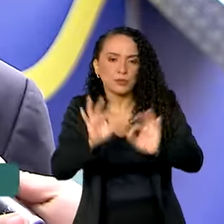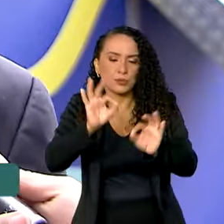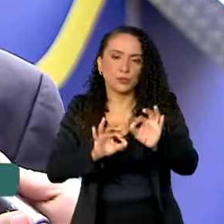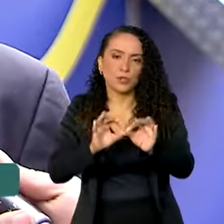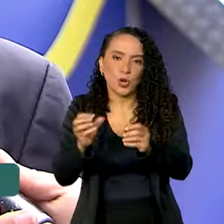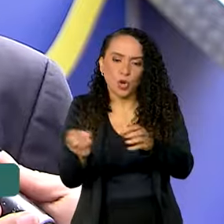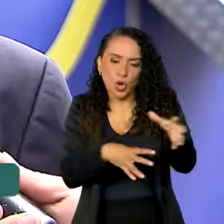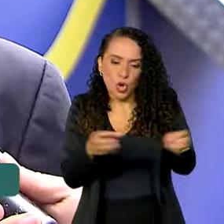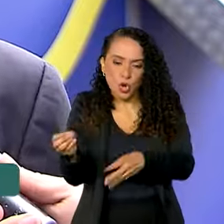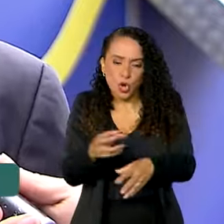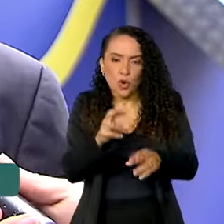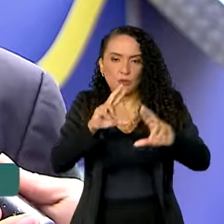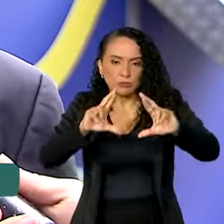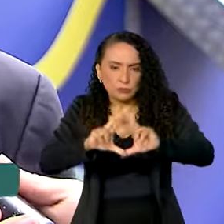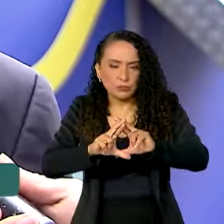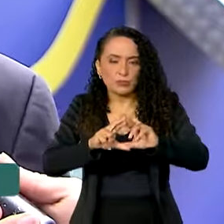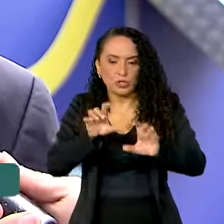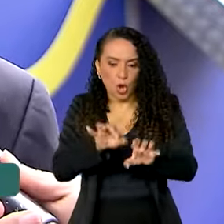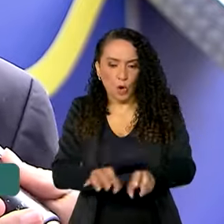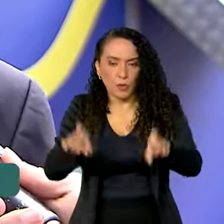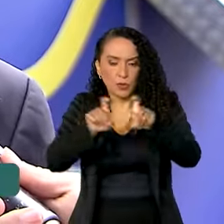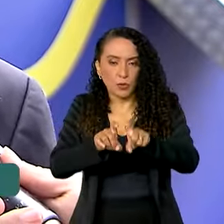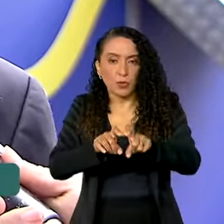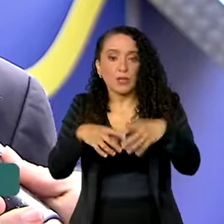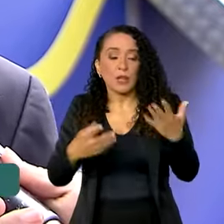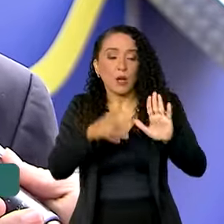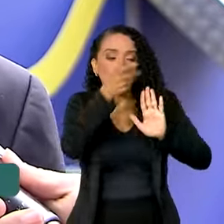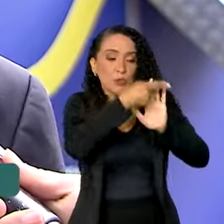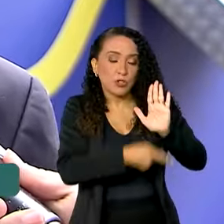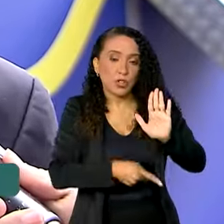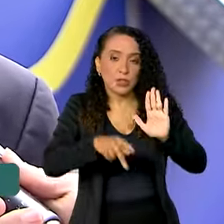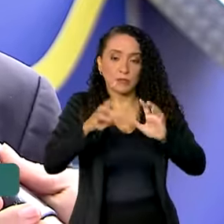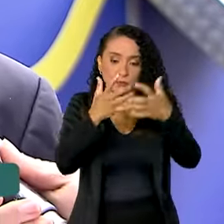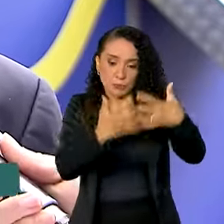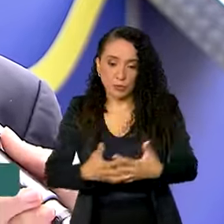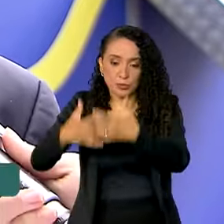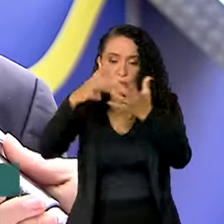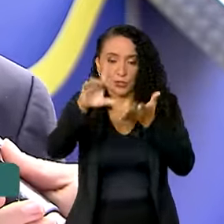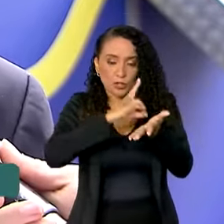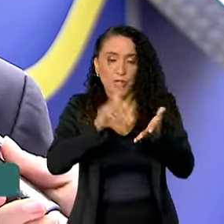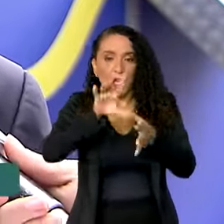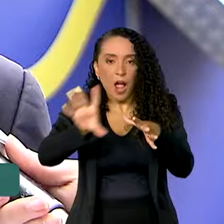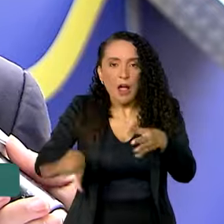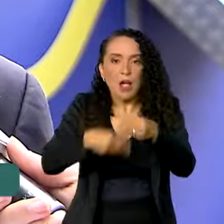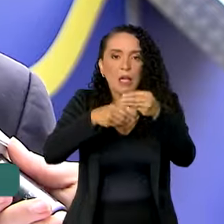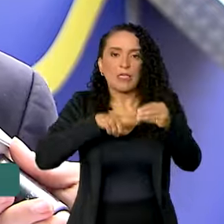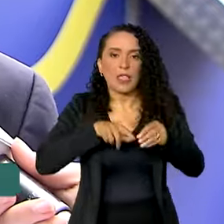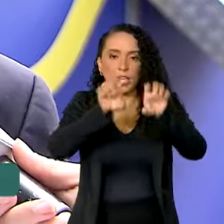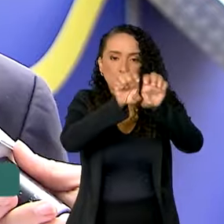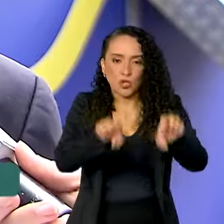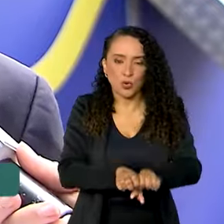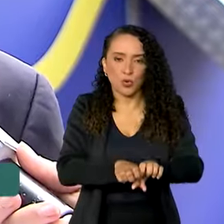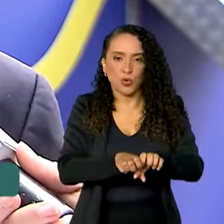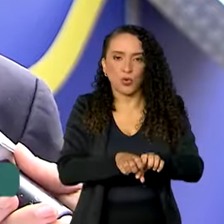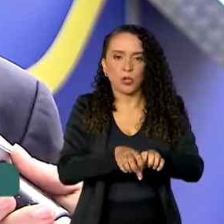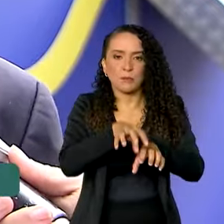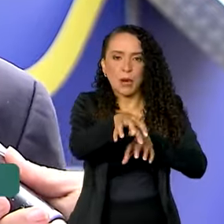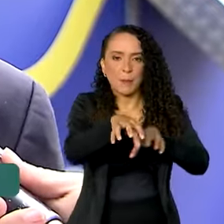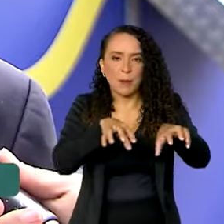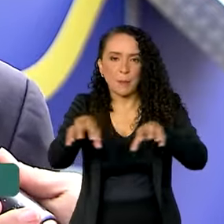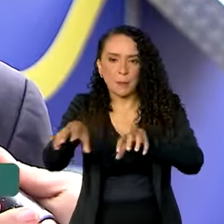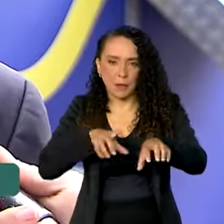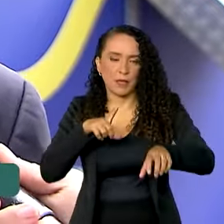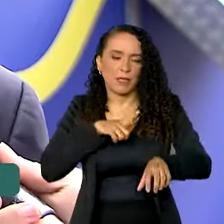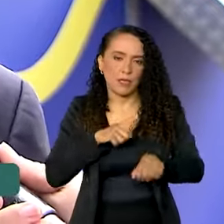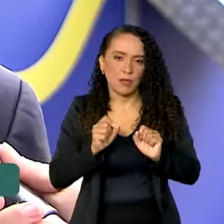E o projeto de carreta digital é um complemento, onde você tem uma estrutura itinerante. Apesar